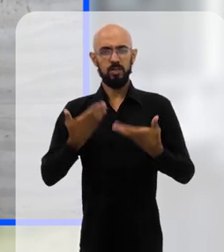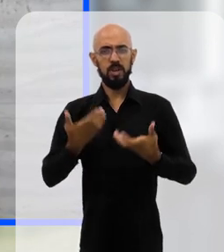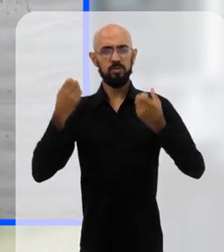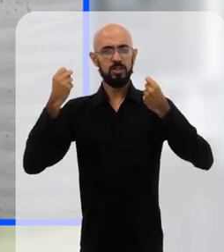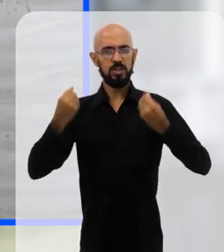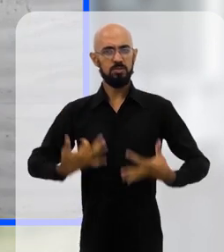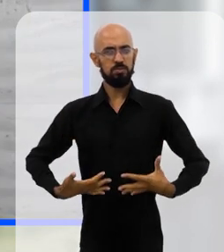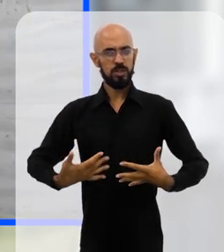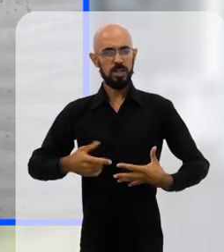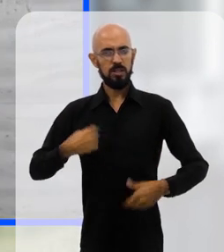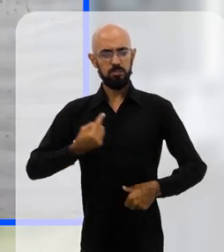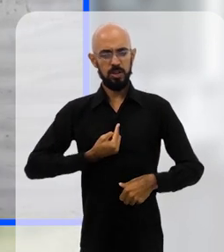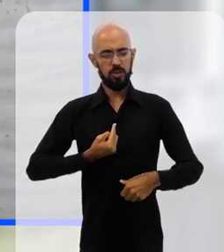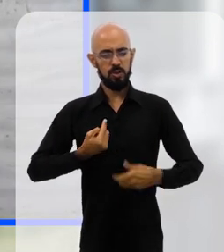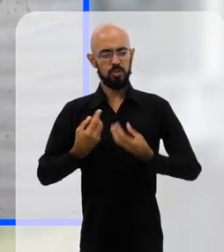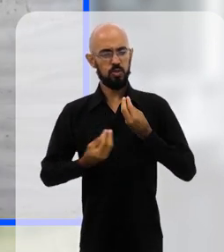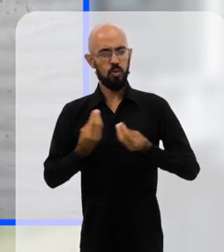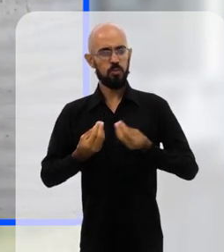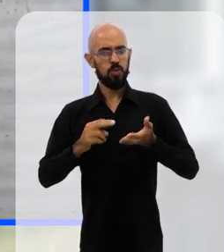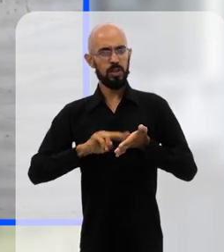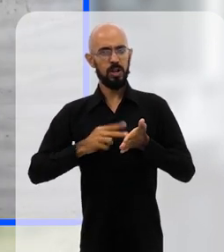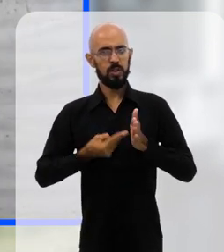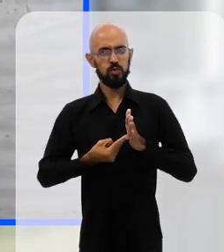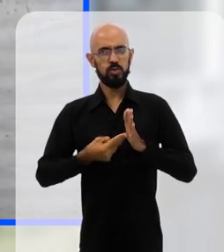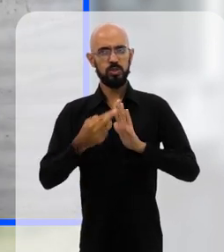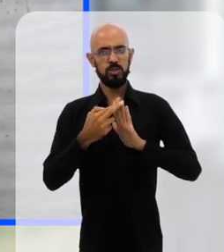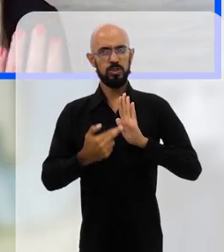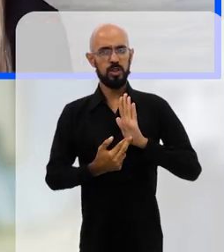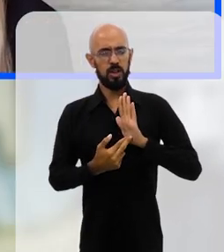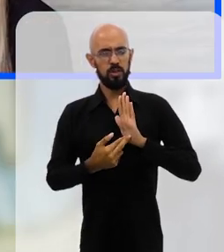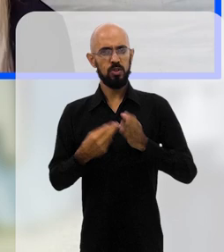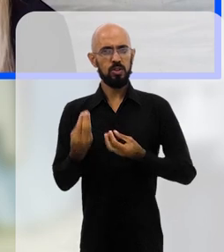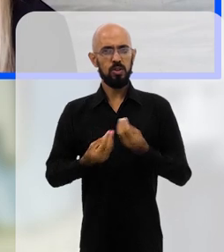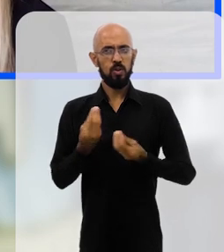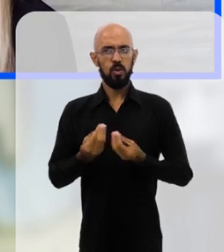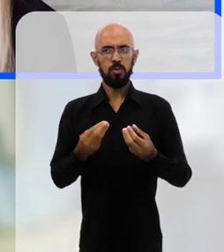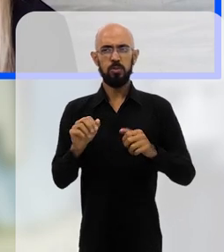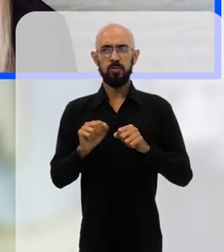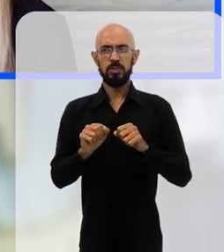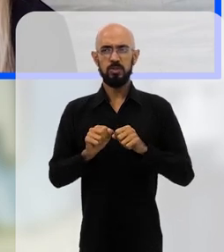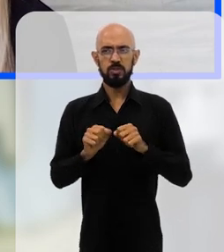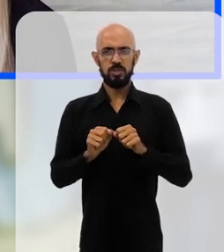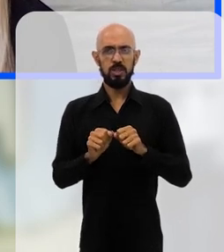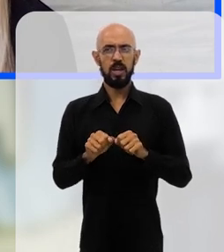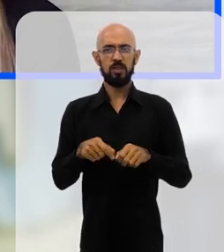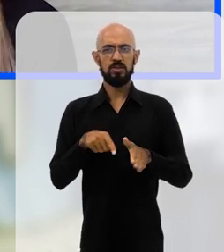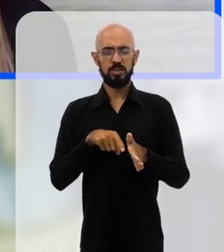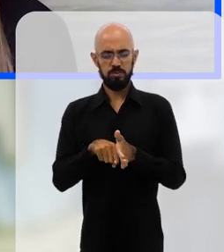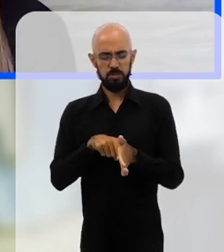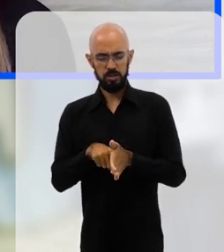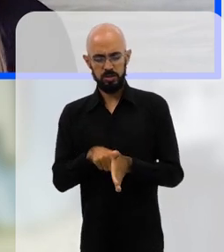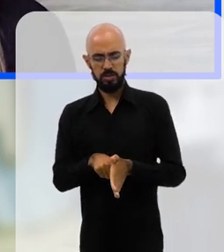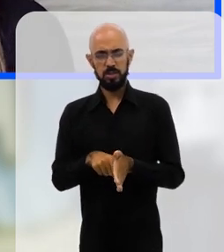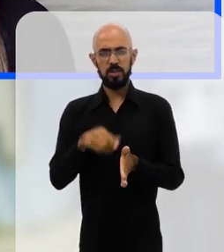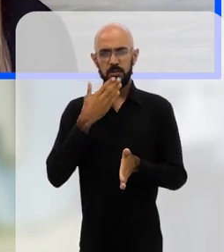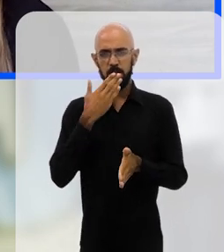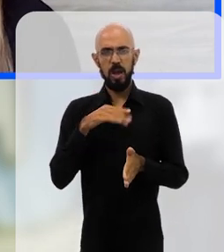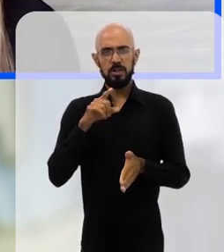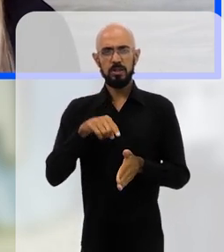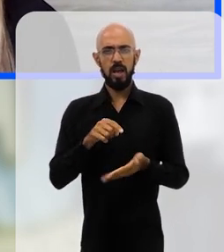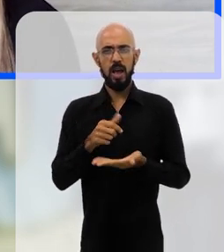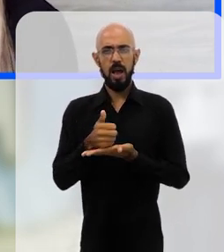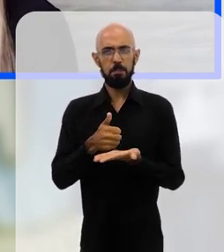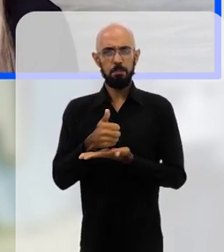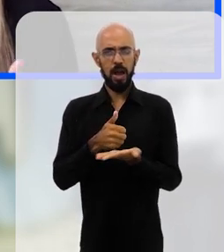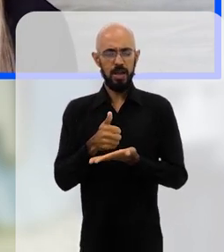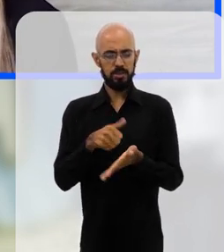você explicasse para a gente como que foi produzido esse relatório. Como que vocês fizeram esse processo de pesquisa? Quais as fontes que